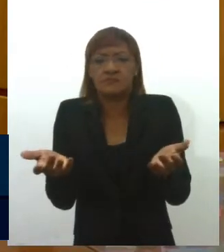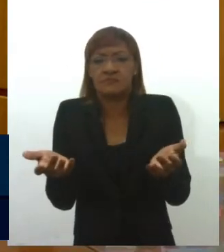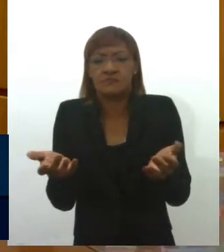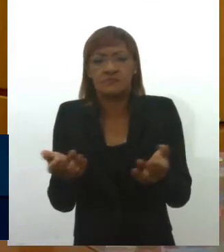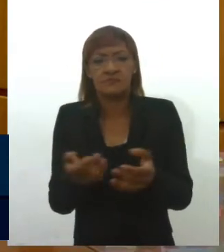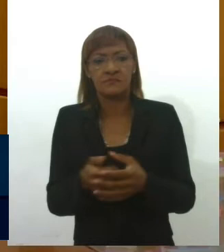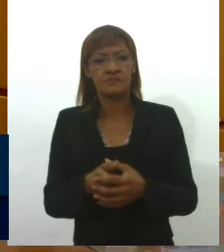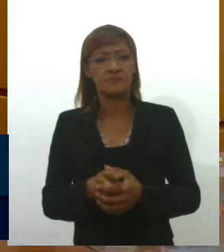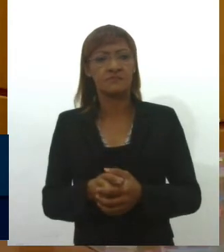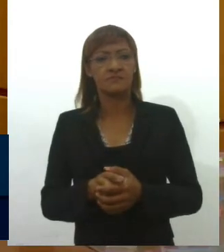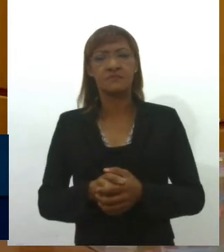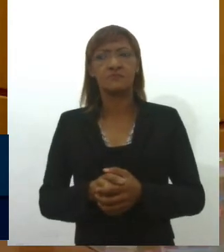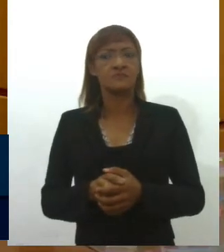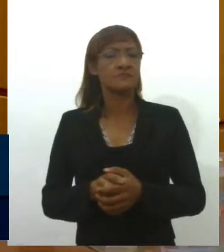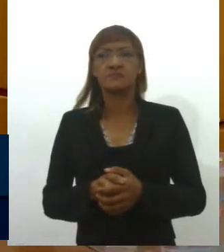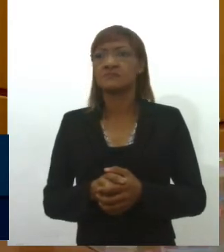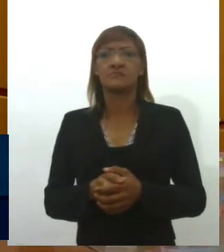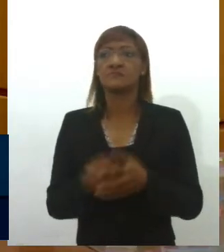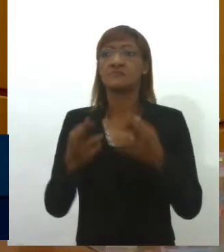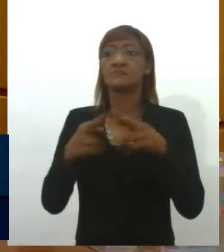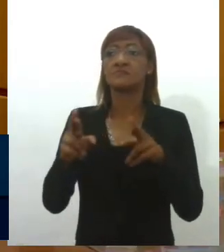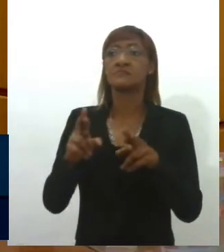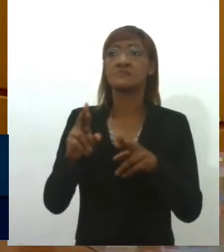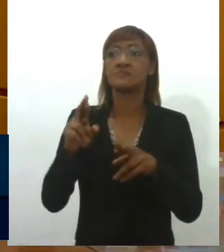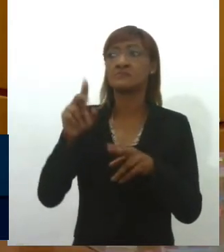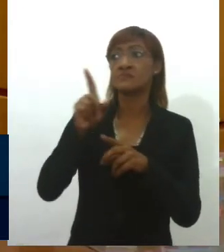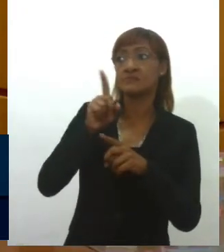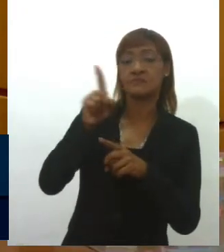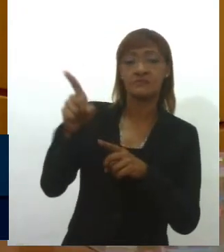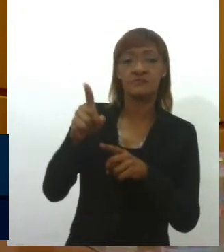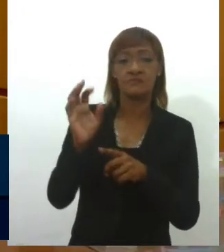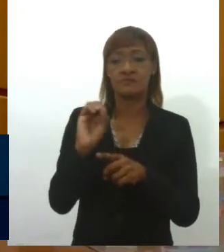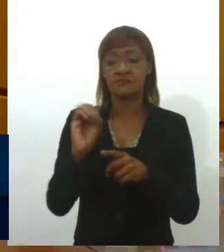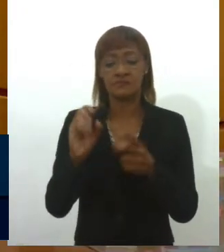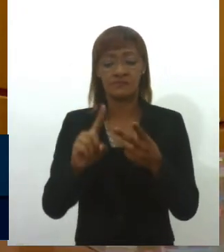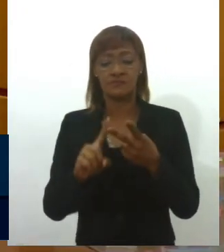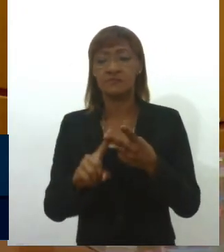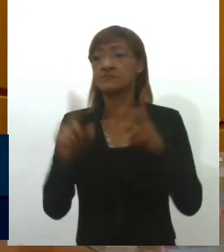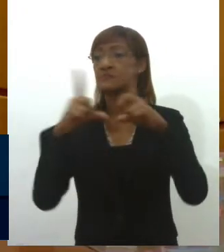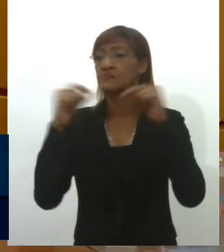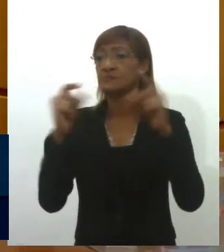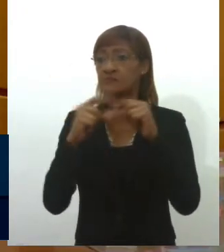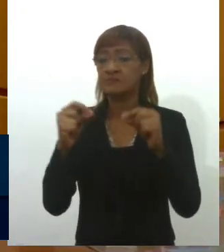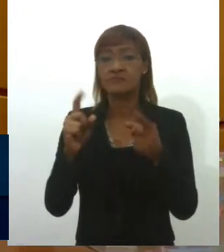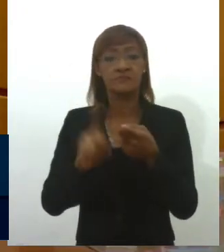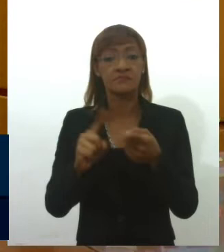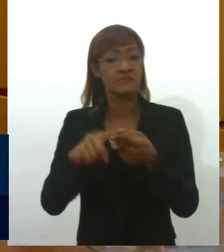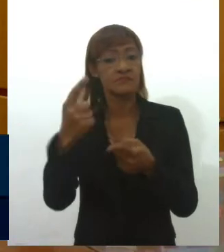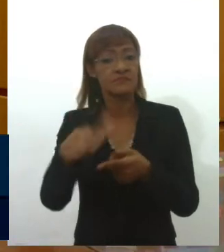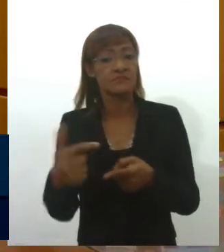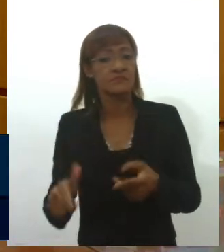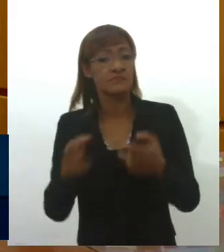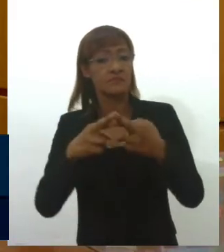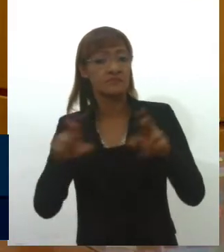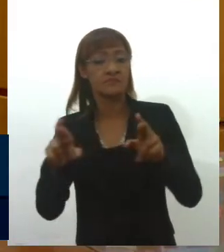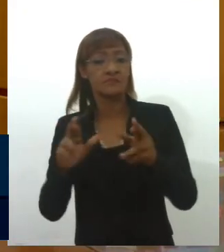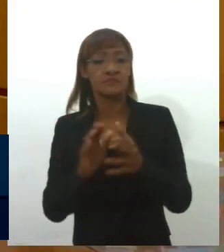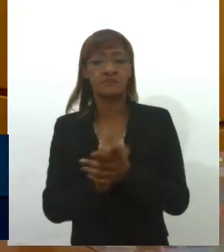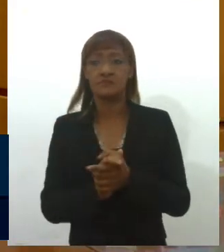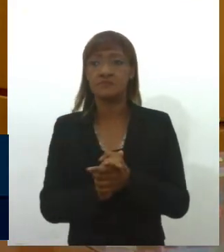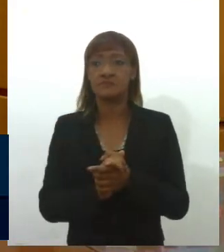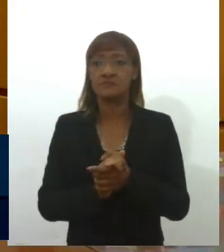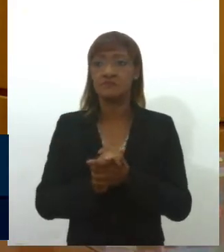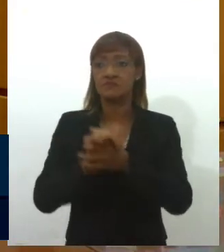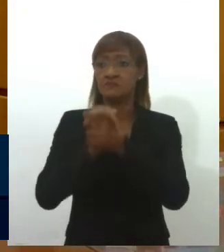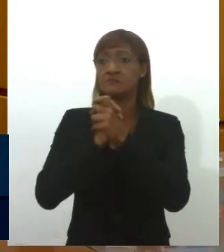Não se tomou providência aqui, não se tomou providência lá em Brasília, quando se fez homenagem a